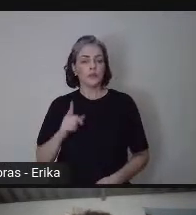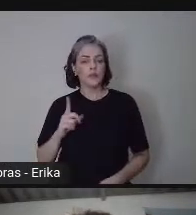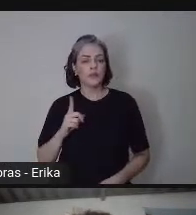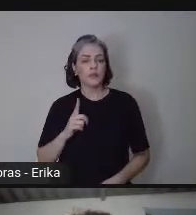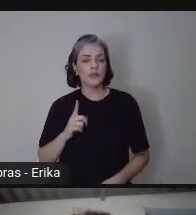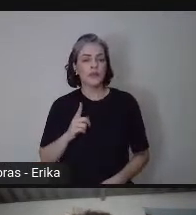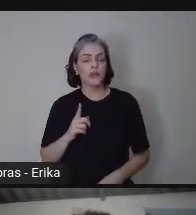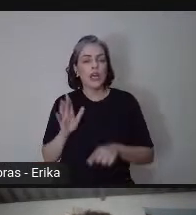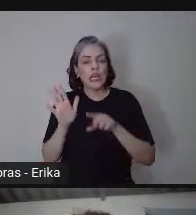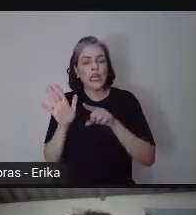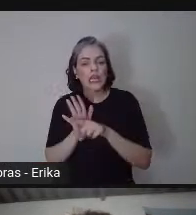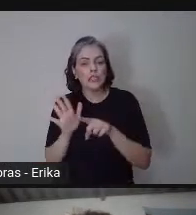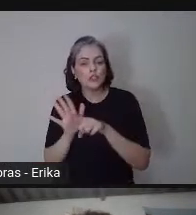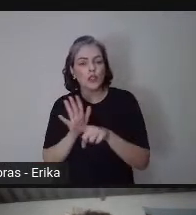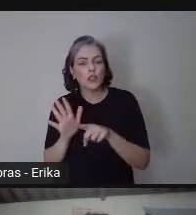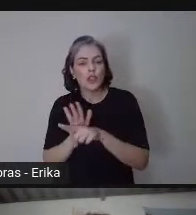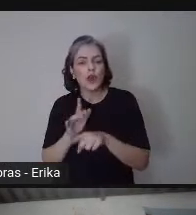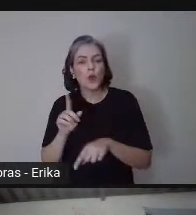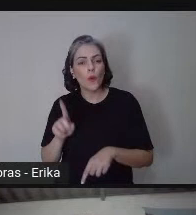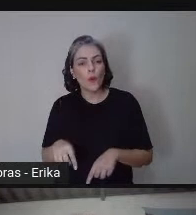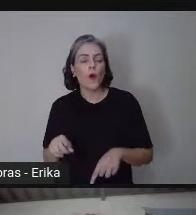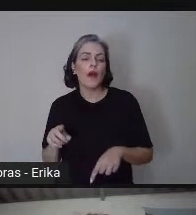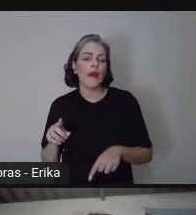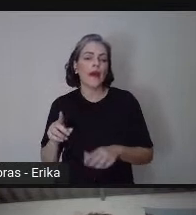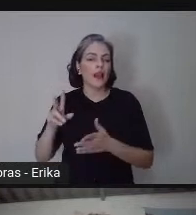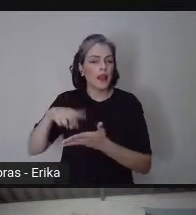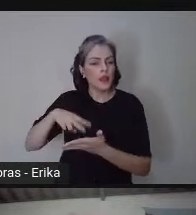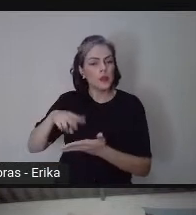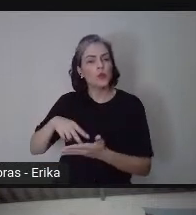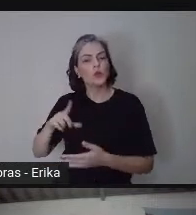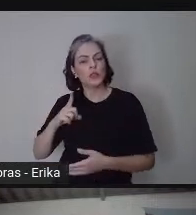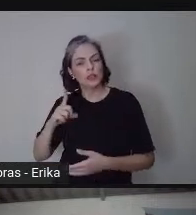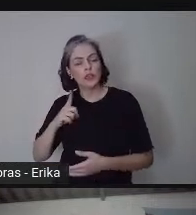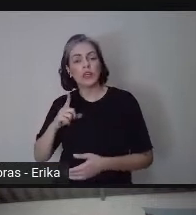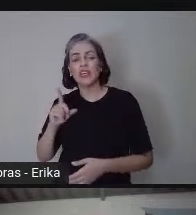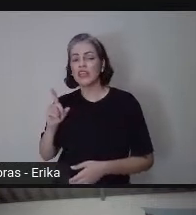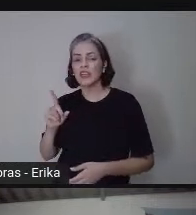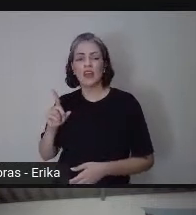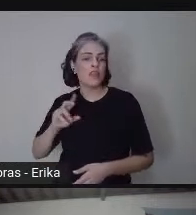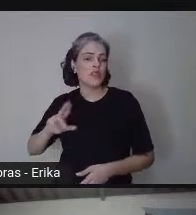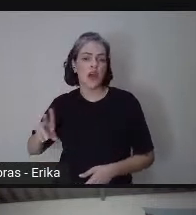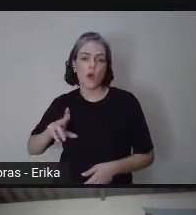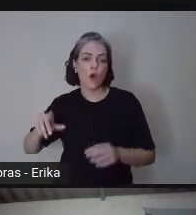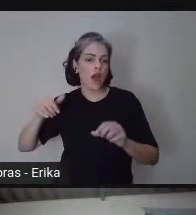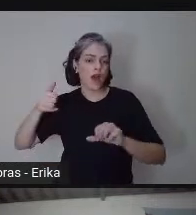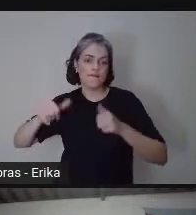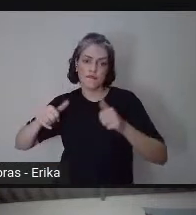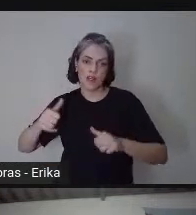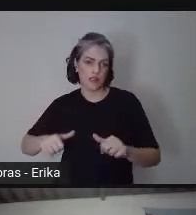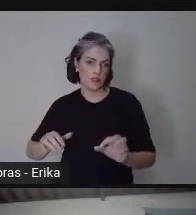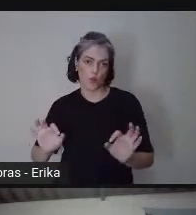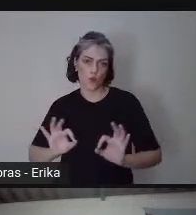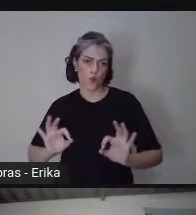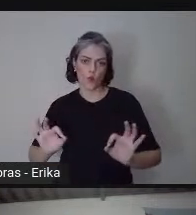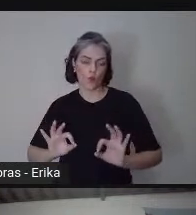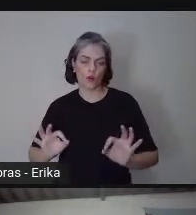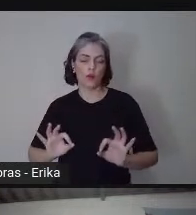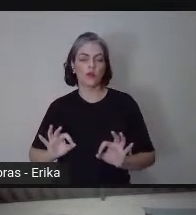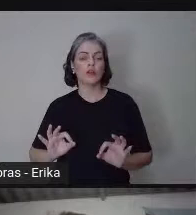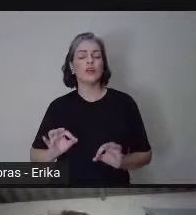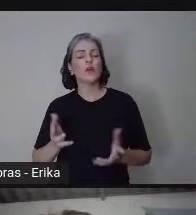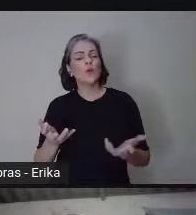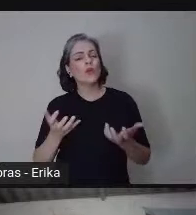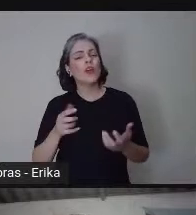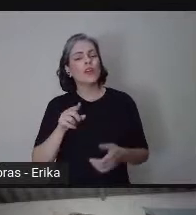eu estou passando, que é referente à leitura. Isso aqui não vai ser avaliativo, eu gostaria que vocês fizessem, são quatro